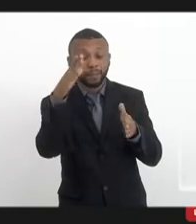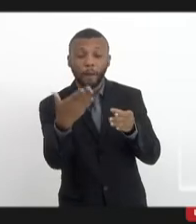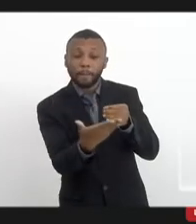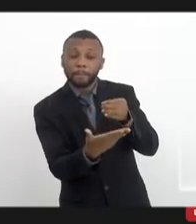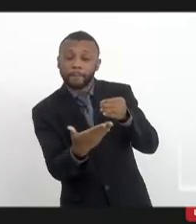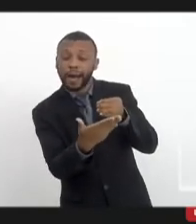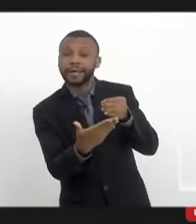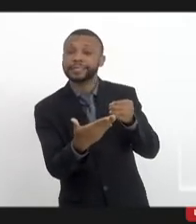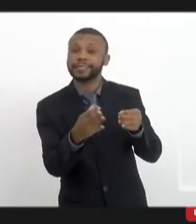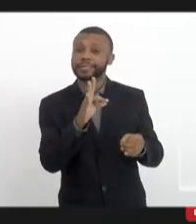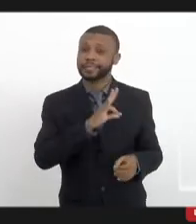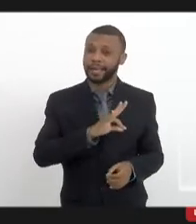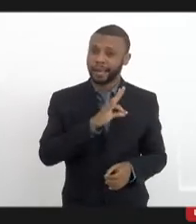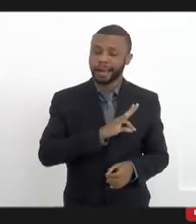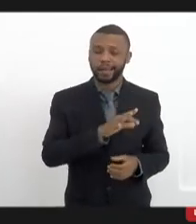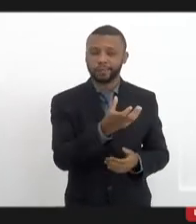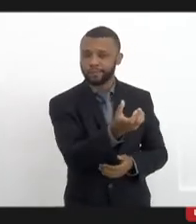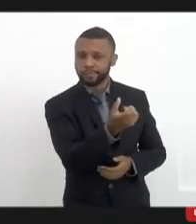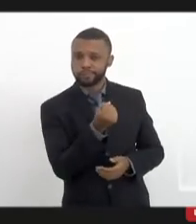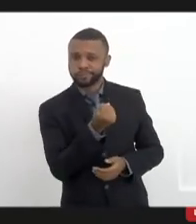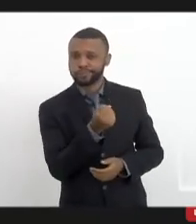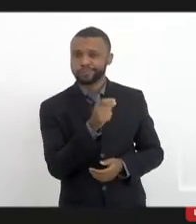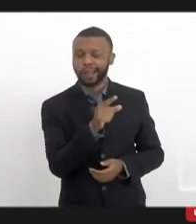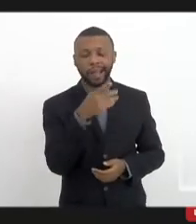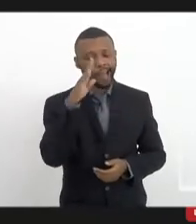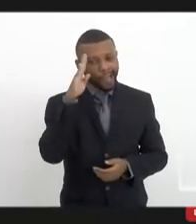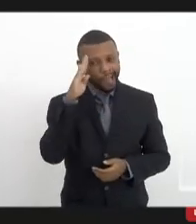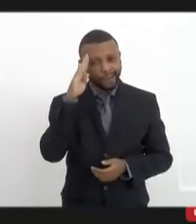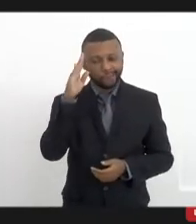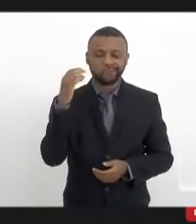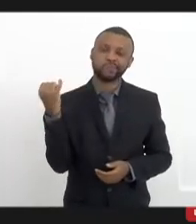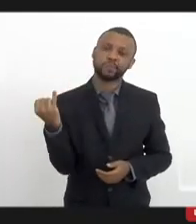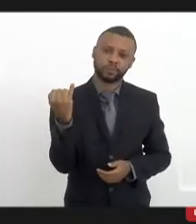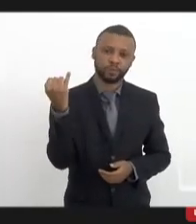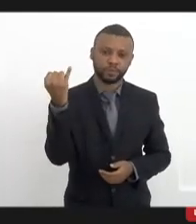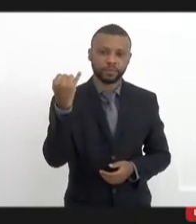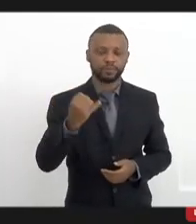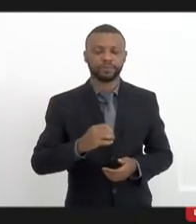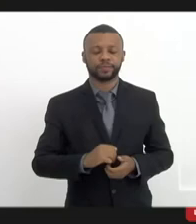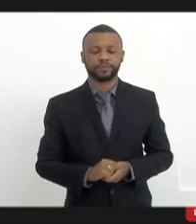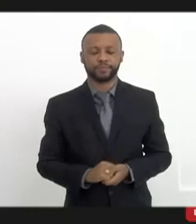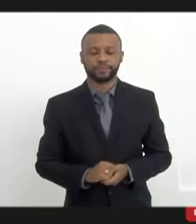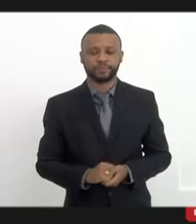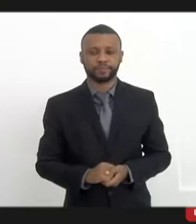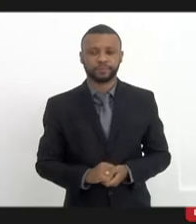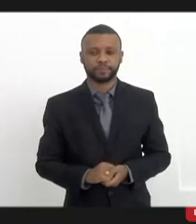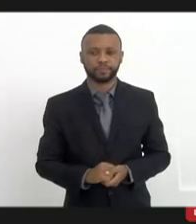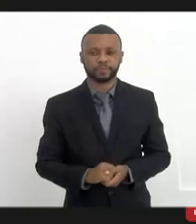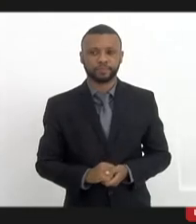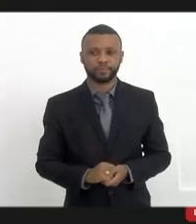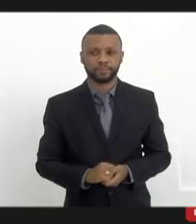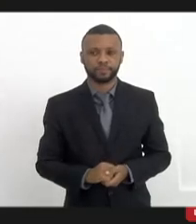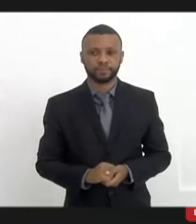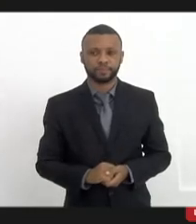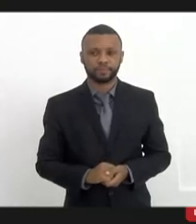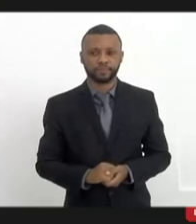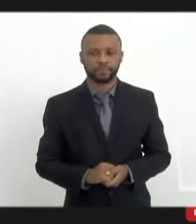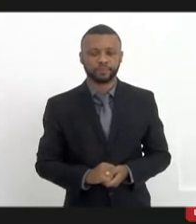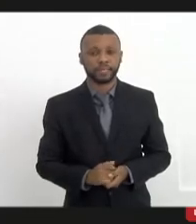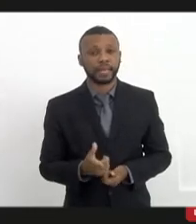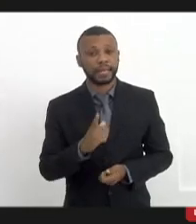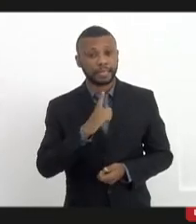principal trabalho, eu acho que é muito importante. E ter isso